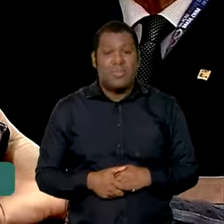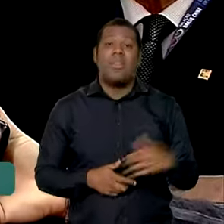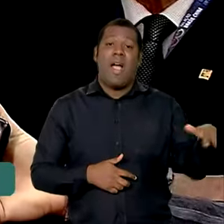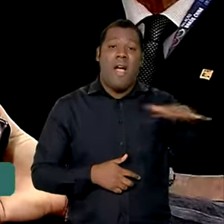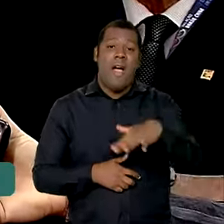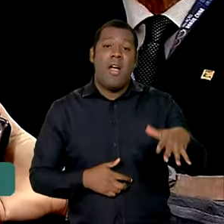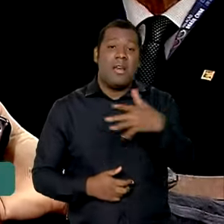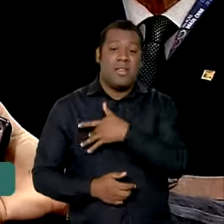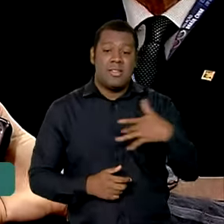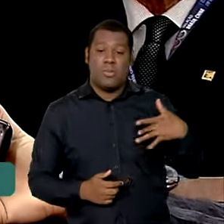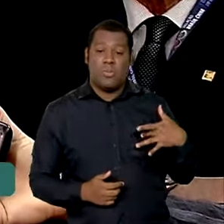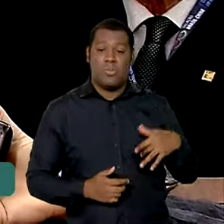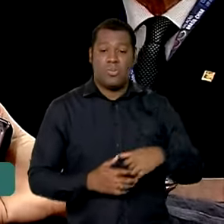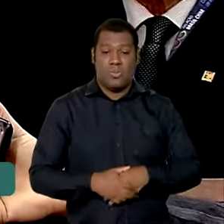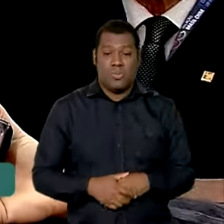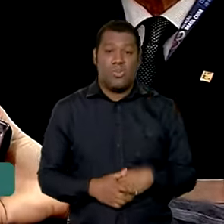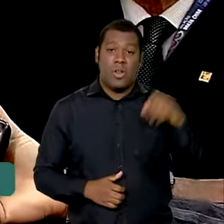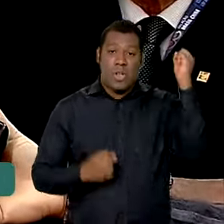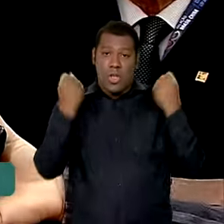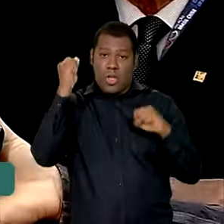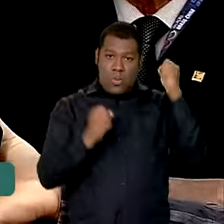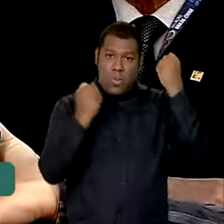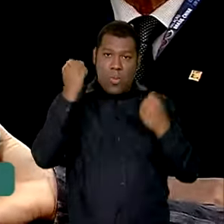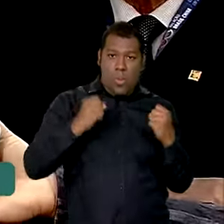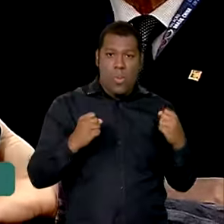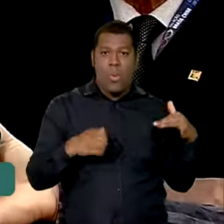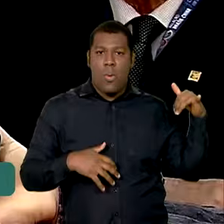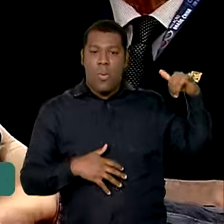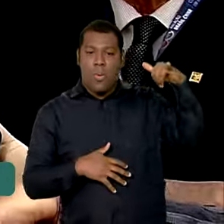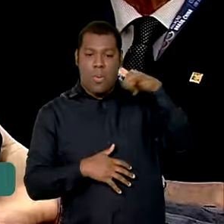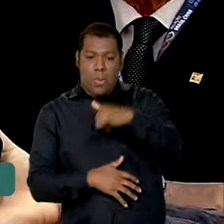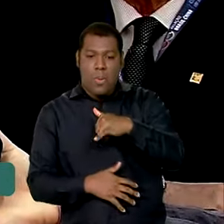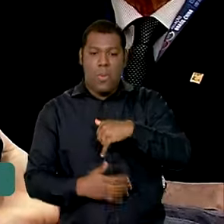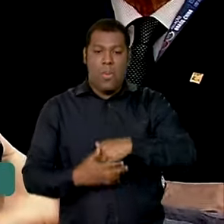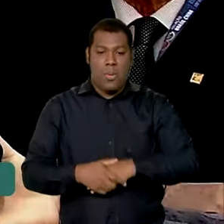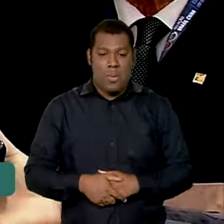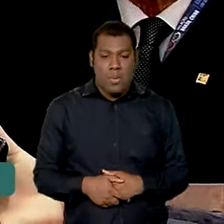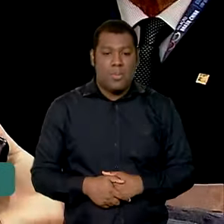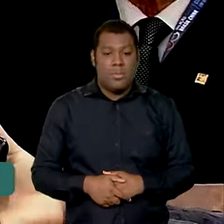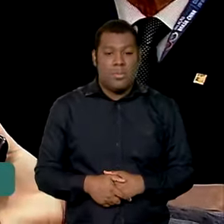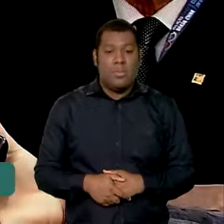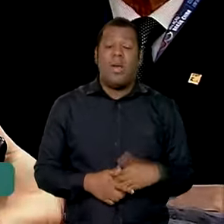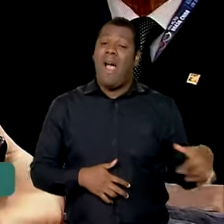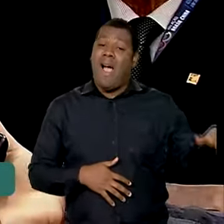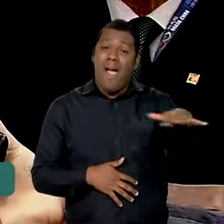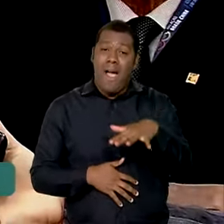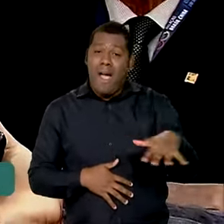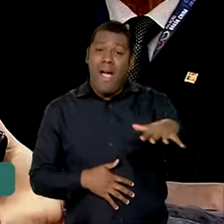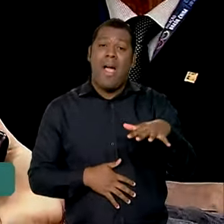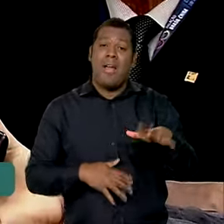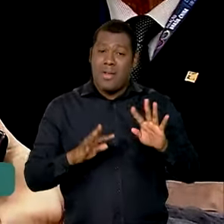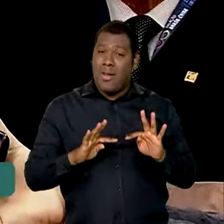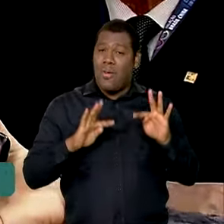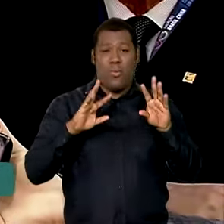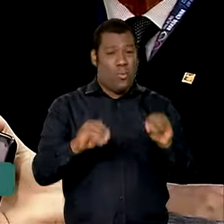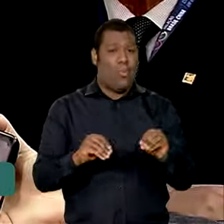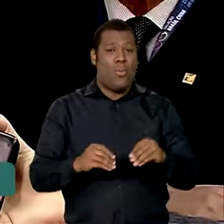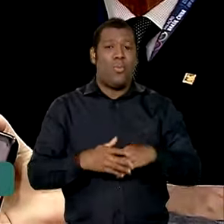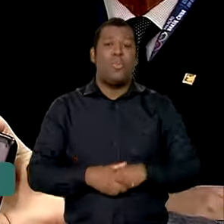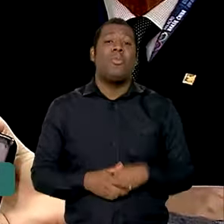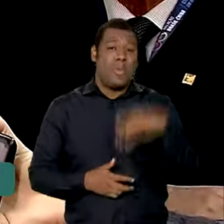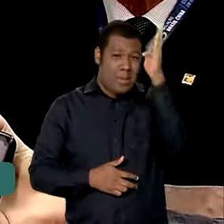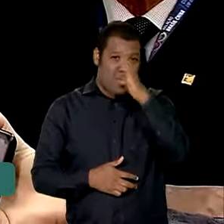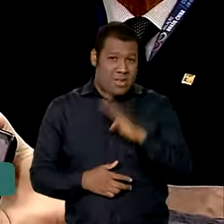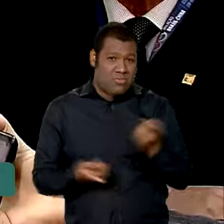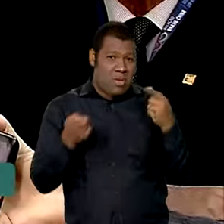saúde. A indústria aeronáutica, então é difícil uma área que não haja uma parceria entre